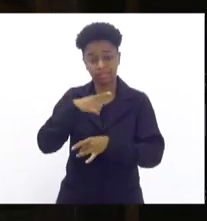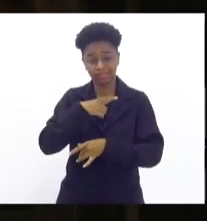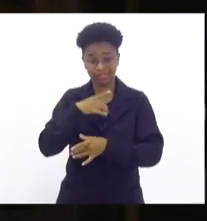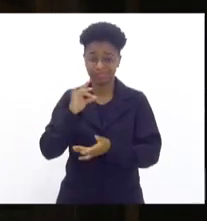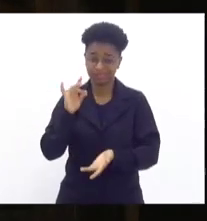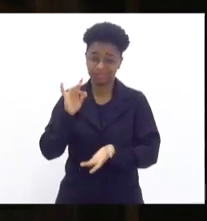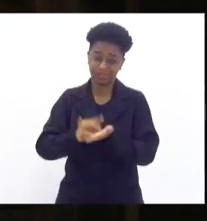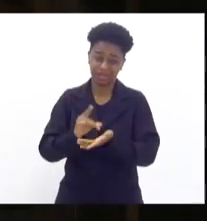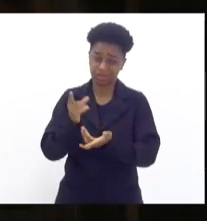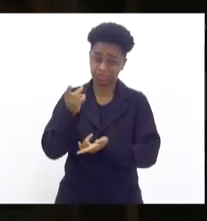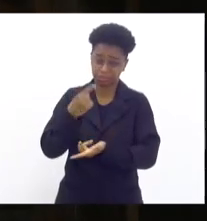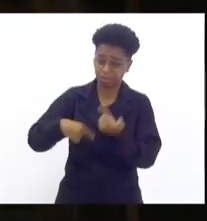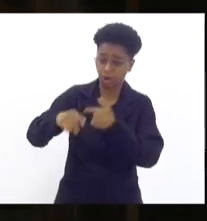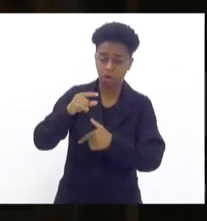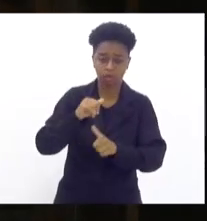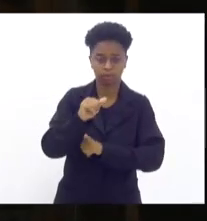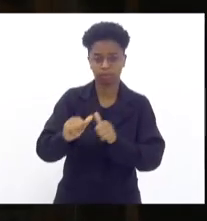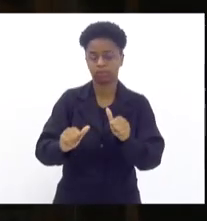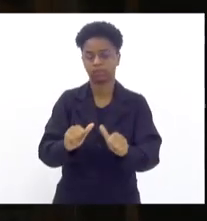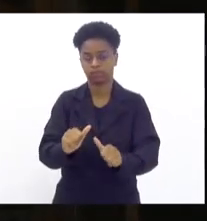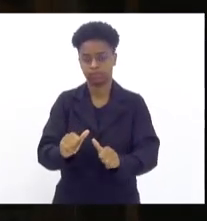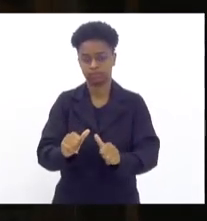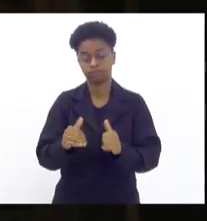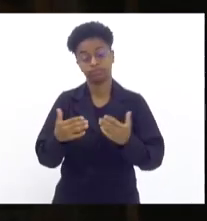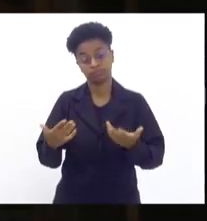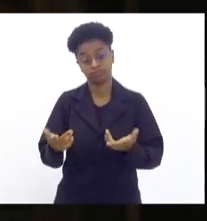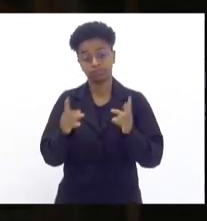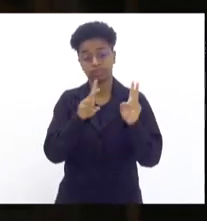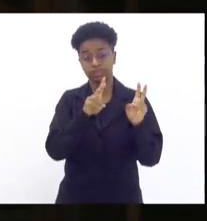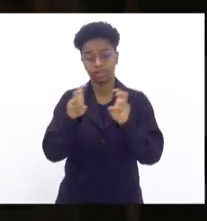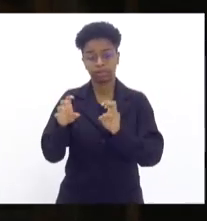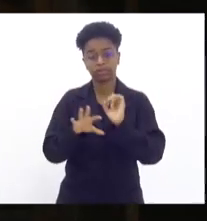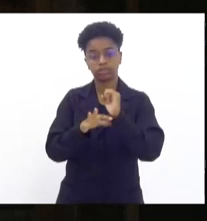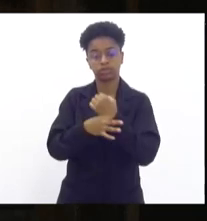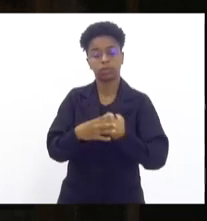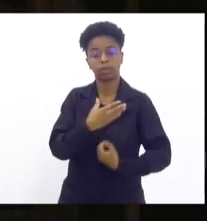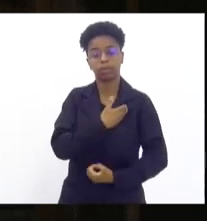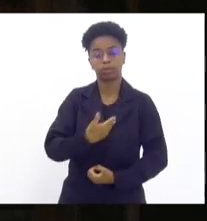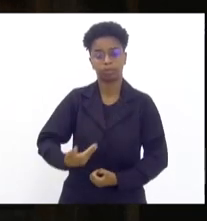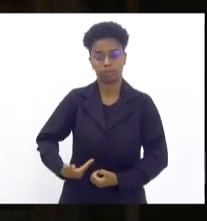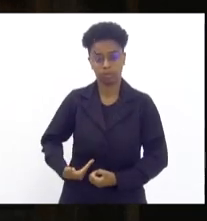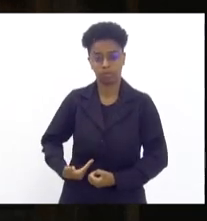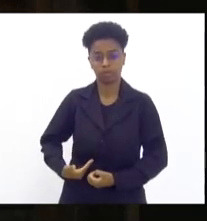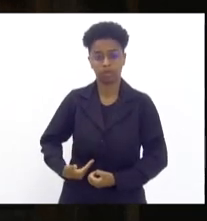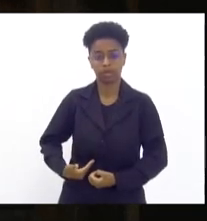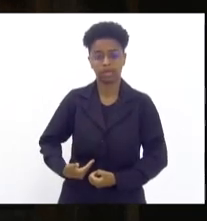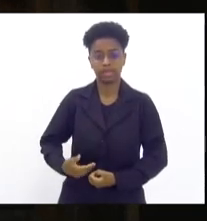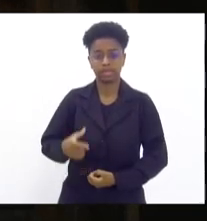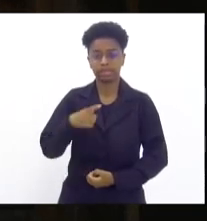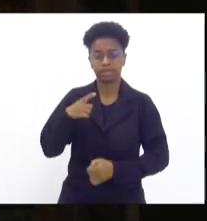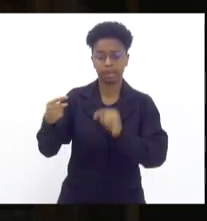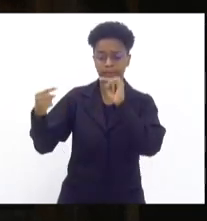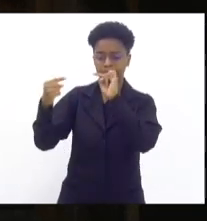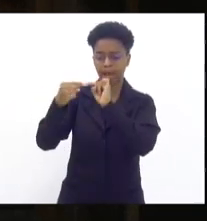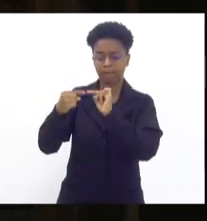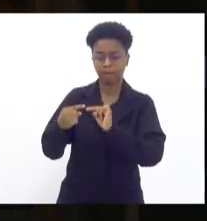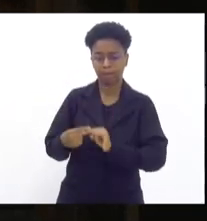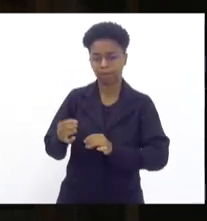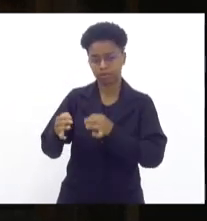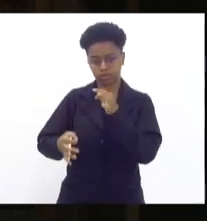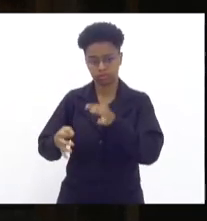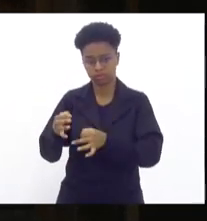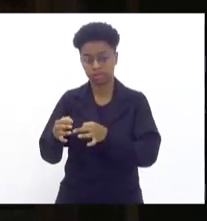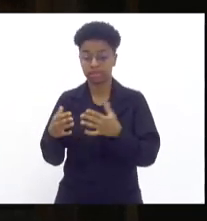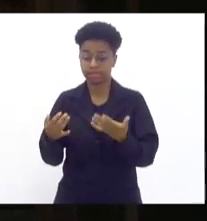verdeiradeira revolução. Os temas, a segurança pública ela está mais judicializada que nunca. Temas como